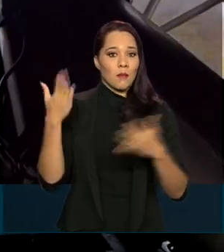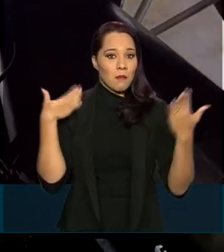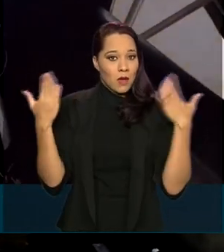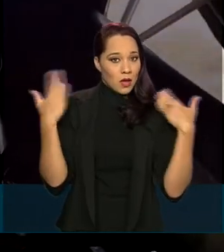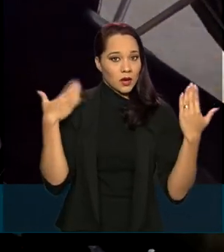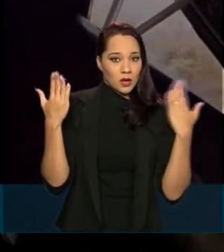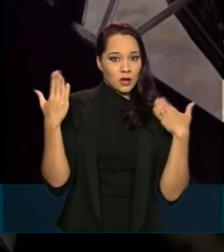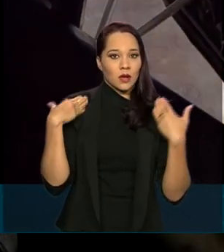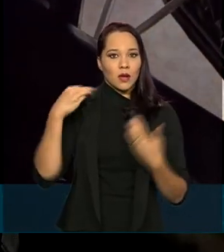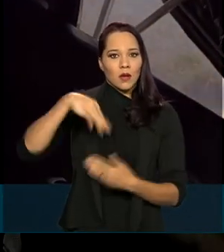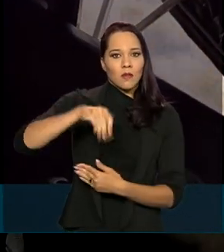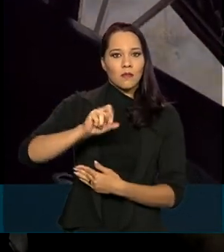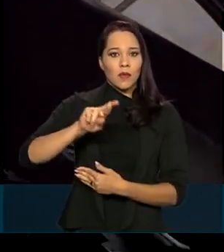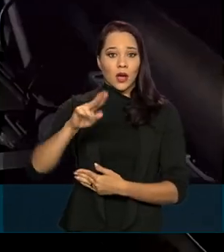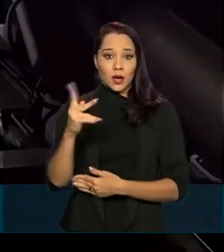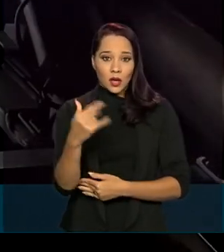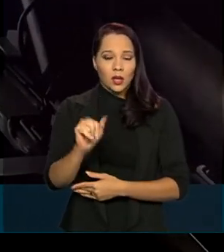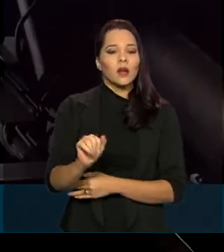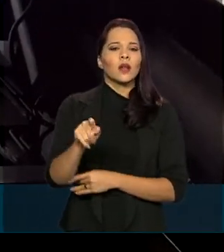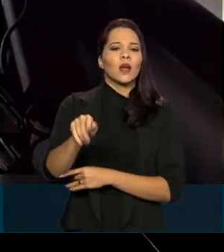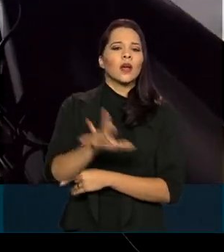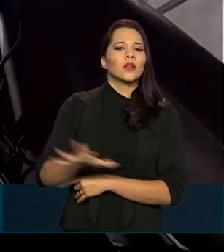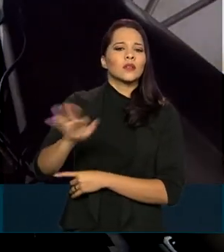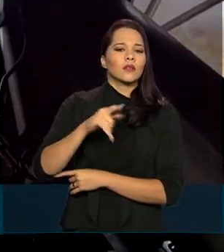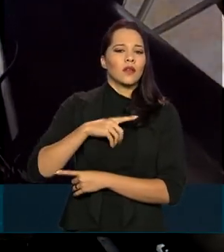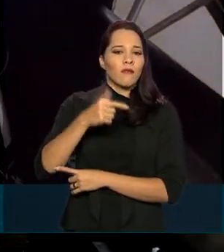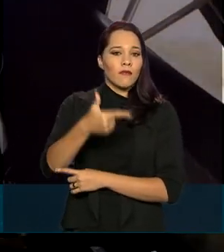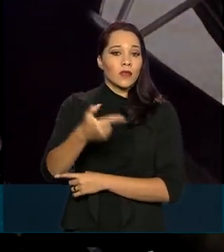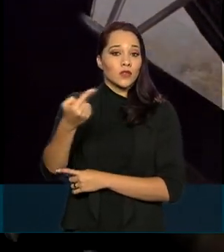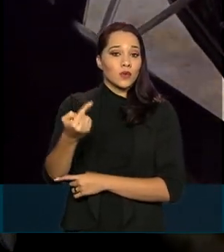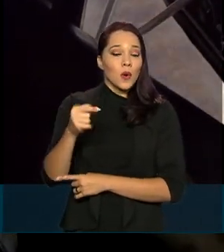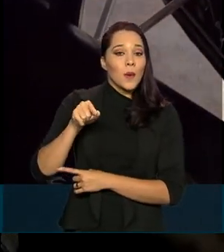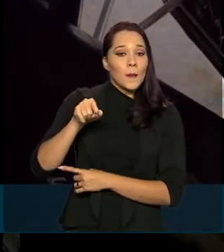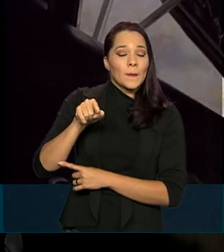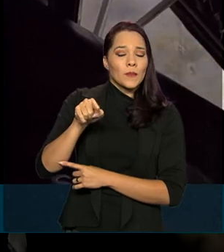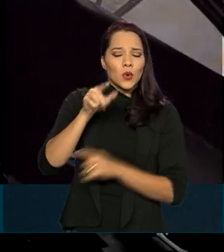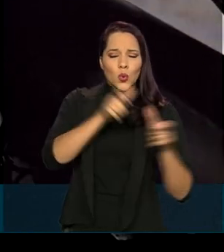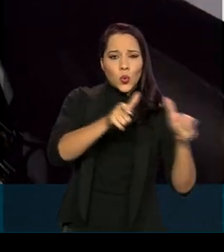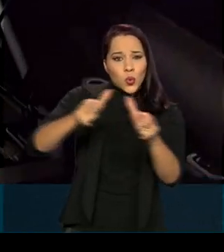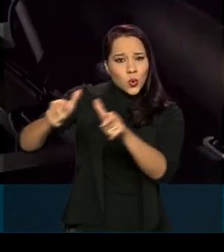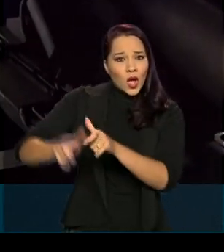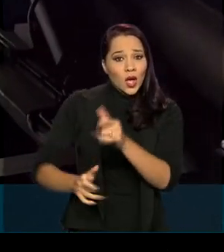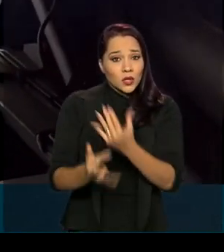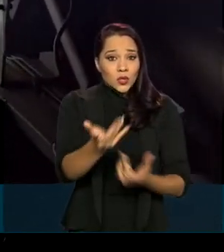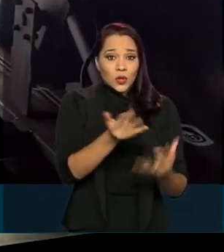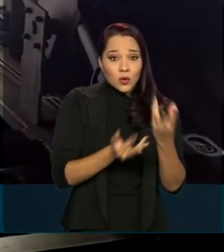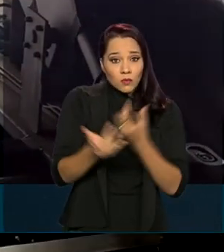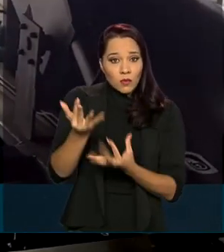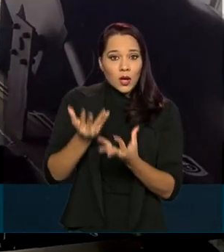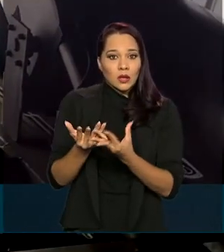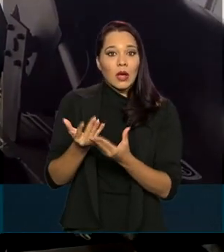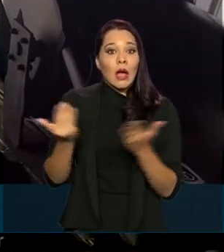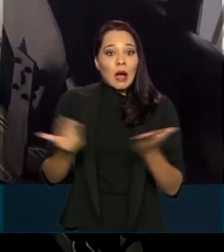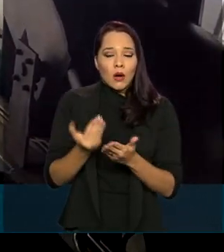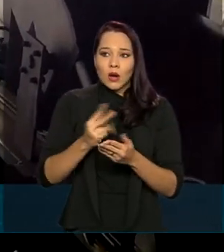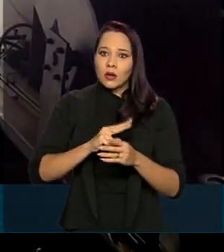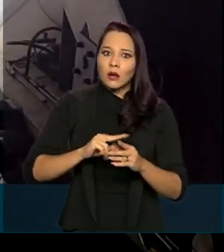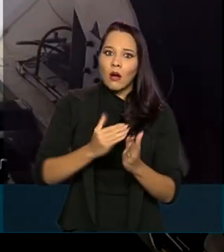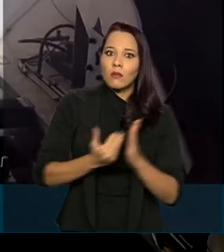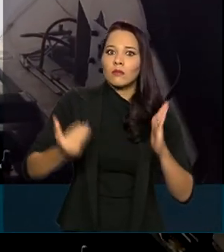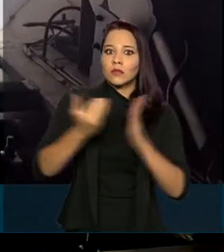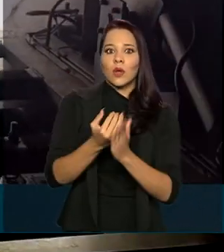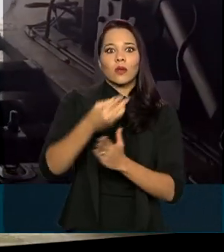do Brasil, a região possuía 21 pontos de queimadas. Esse número passou para 32